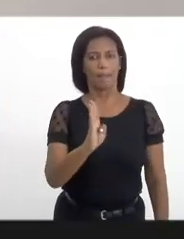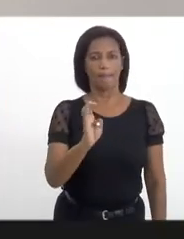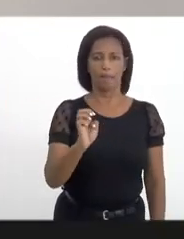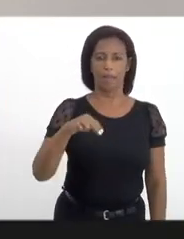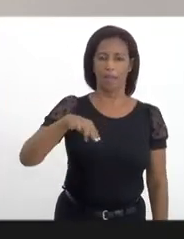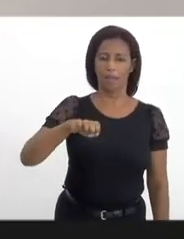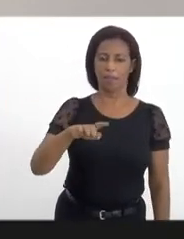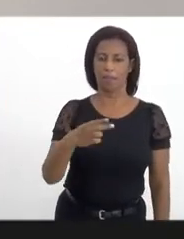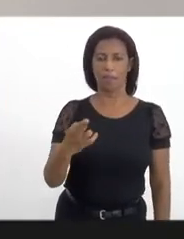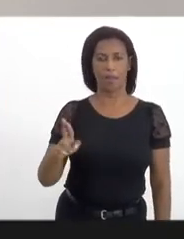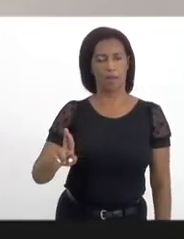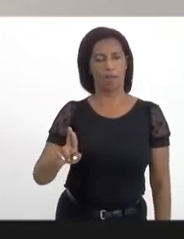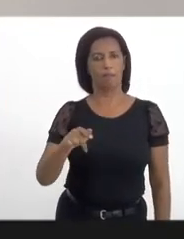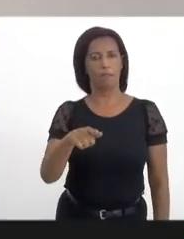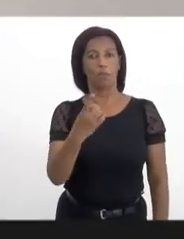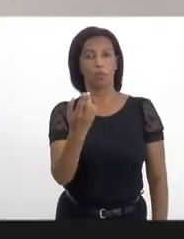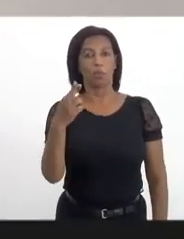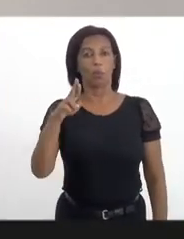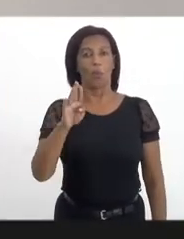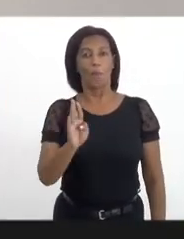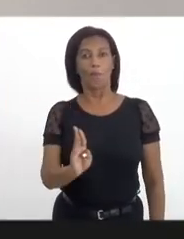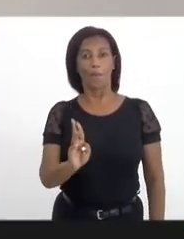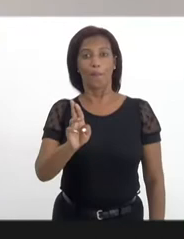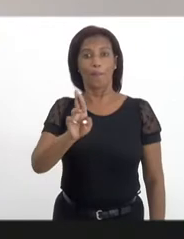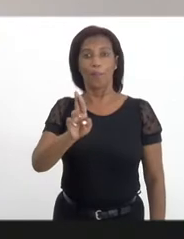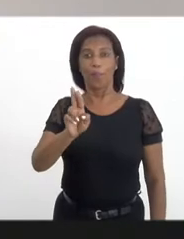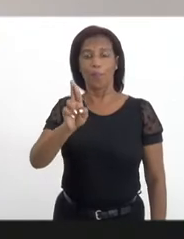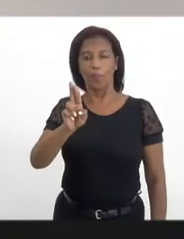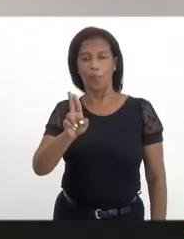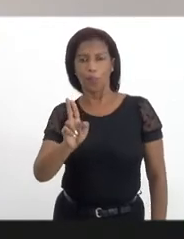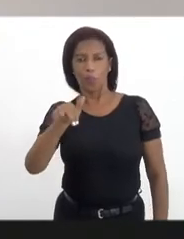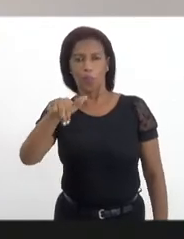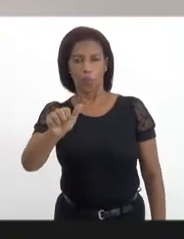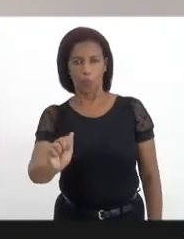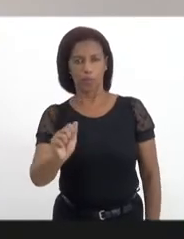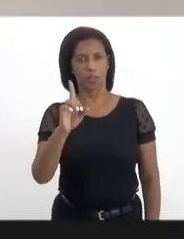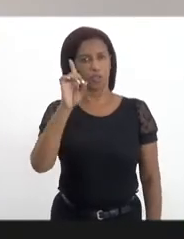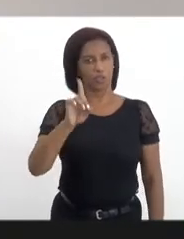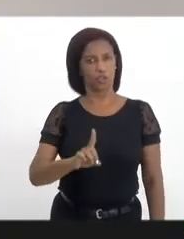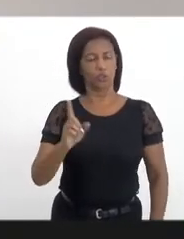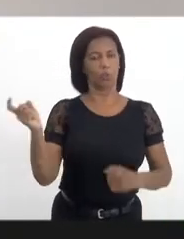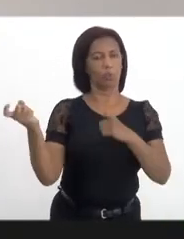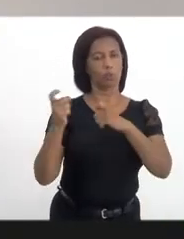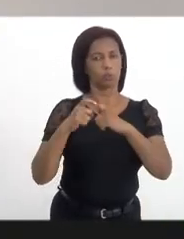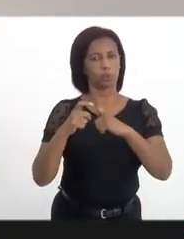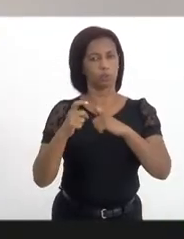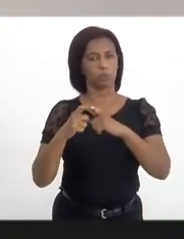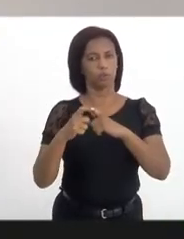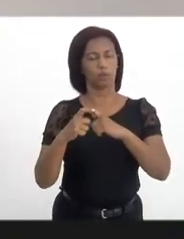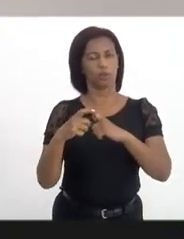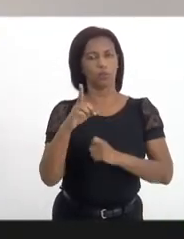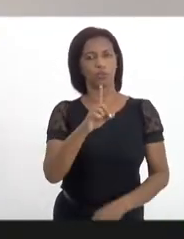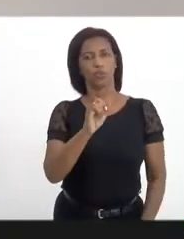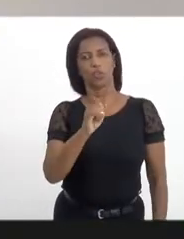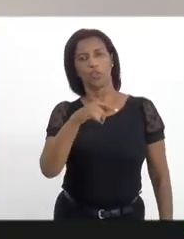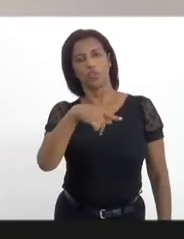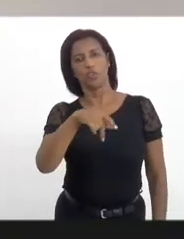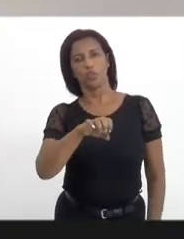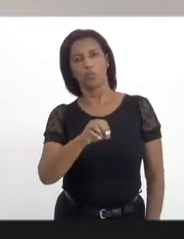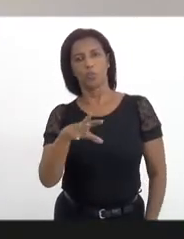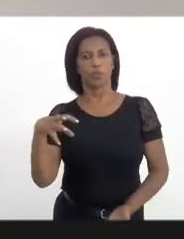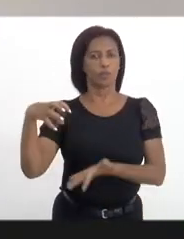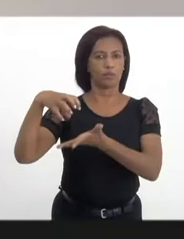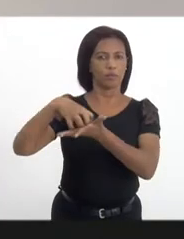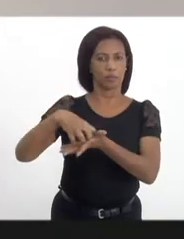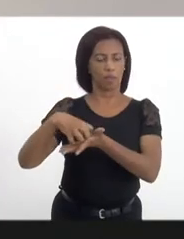Representante, doutora Bruna Monte Cristo, diretora médica do Dispositivo, o